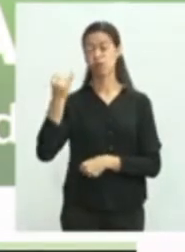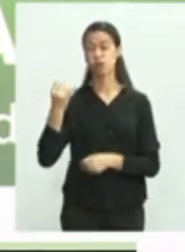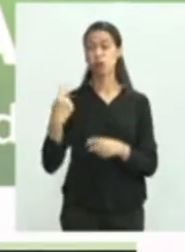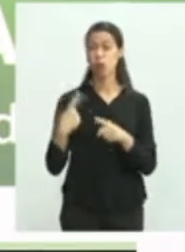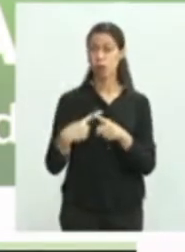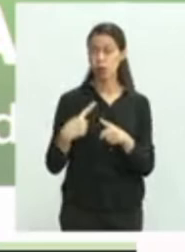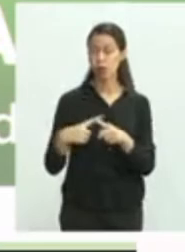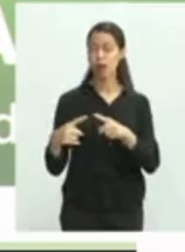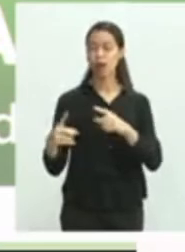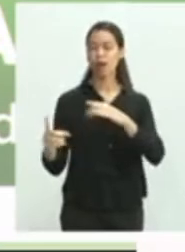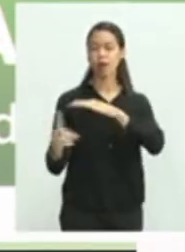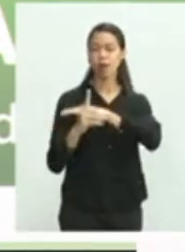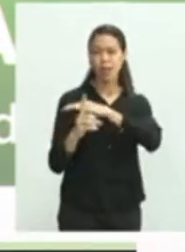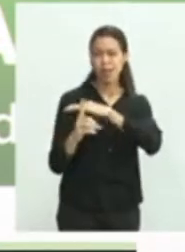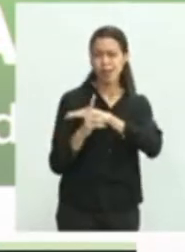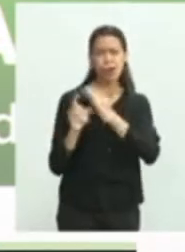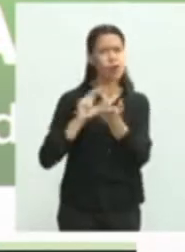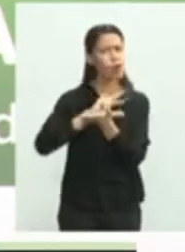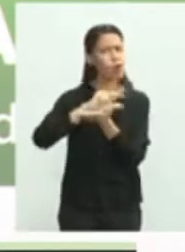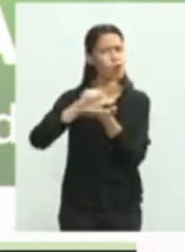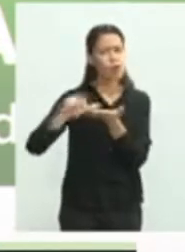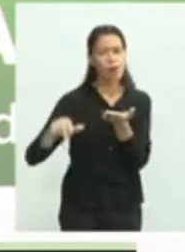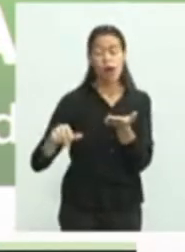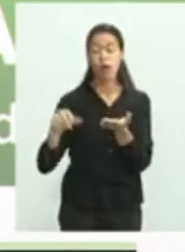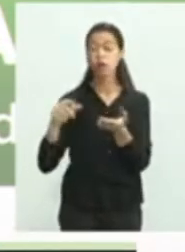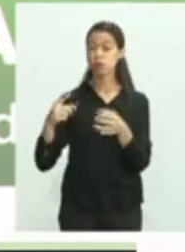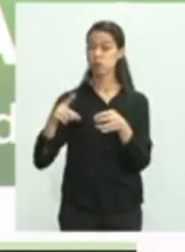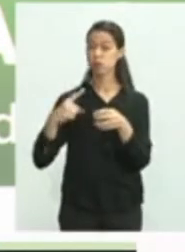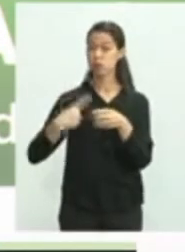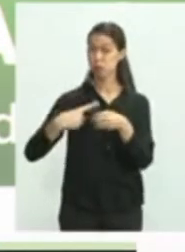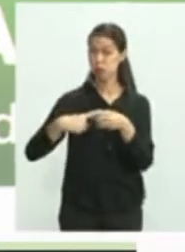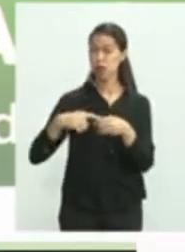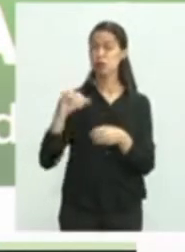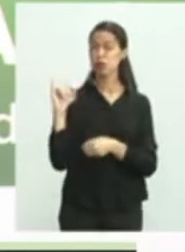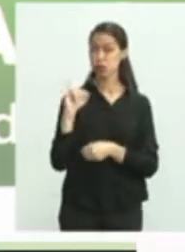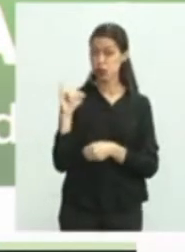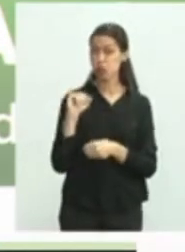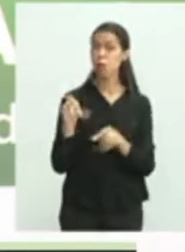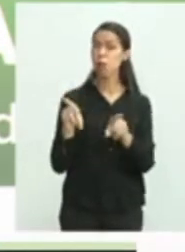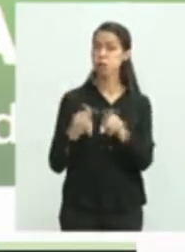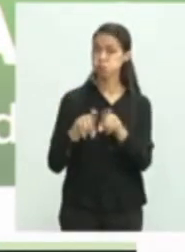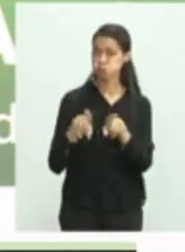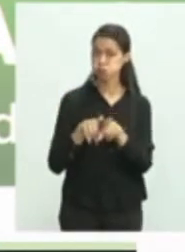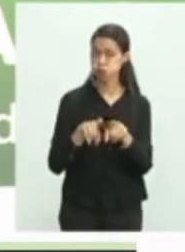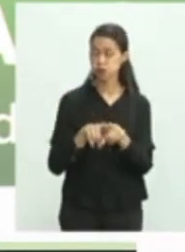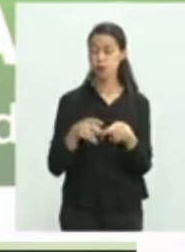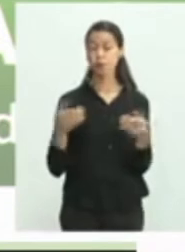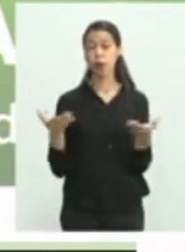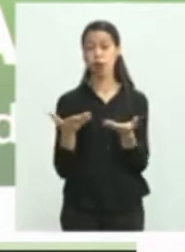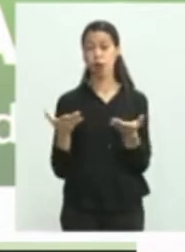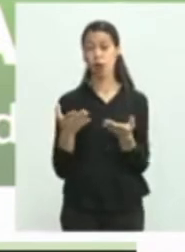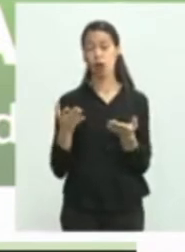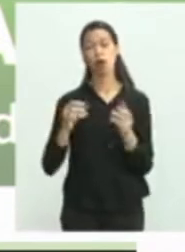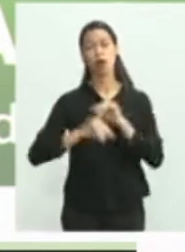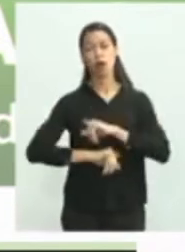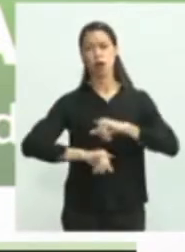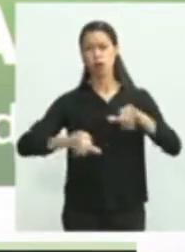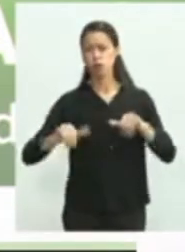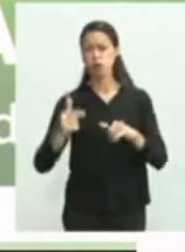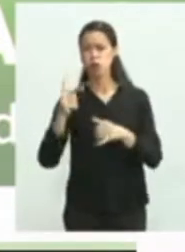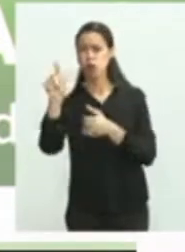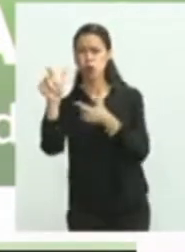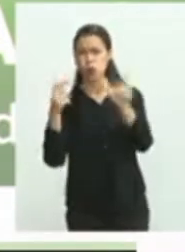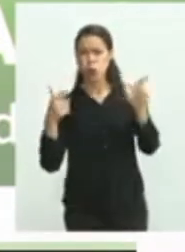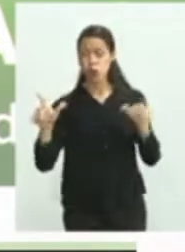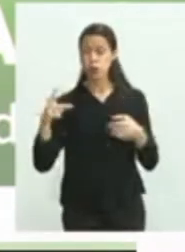todo o vale do Iviema. E queremos aqui dizer também do acréscimo de leitos em municípios que já tinham feito